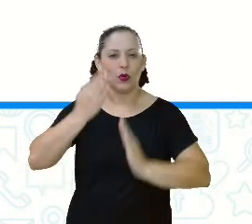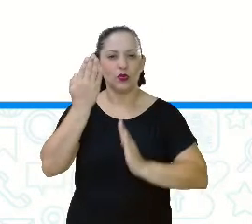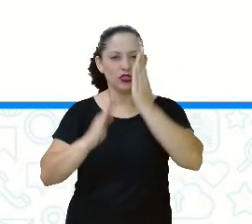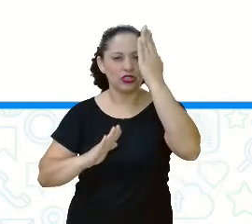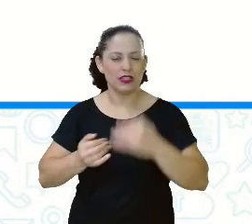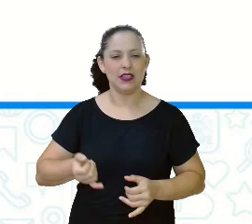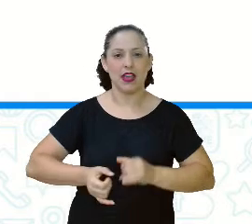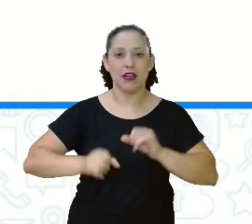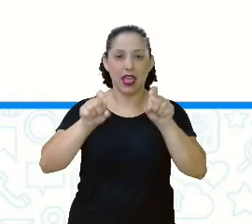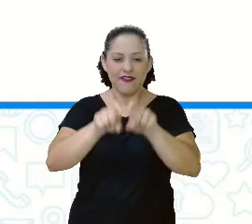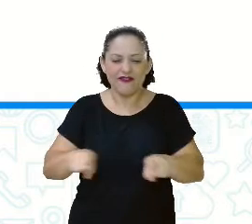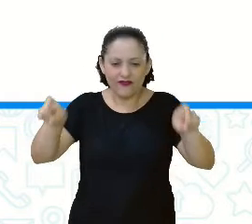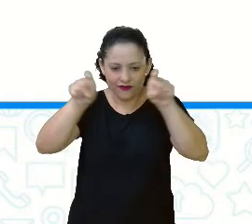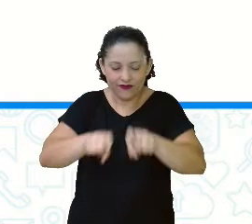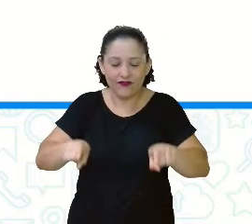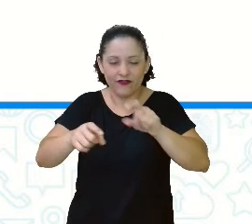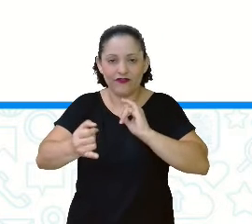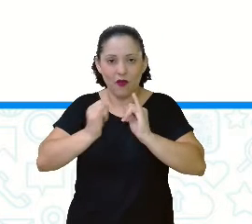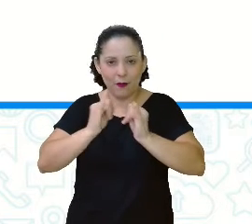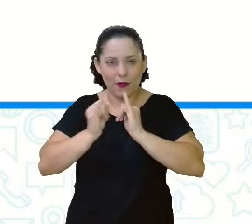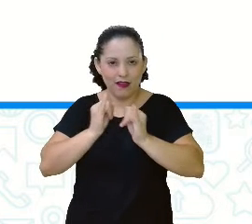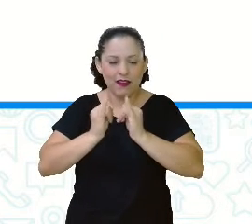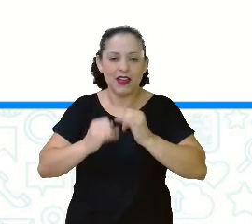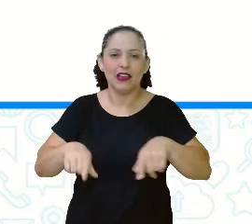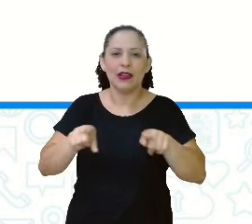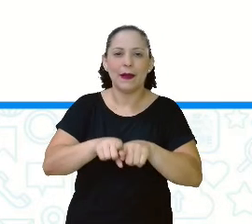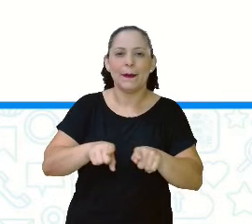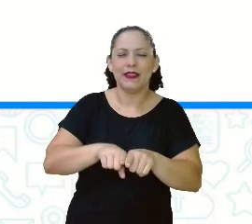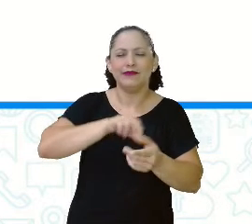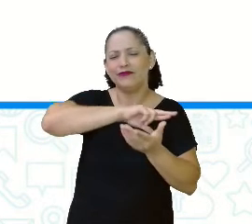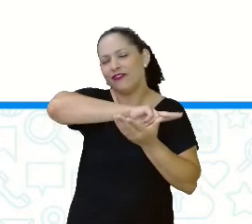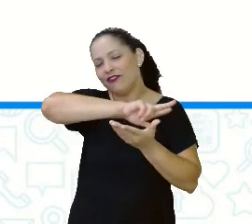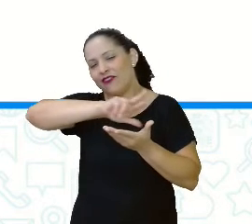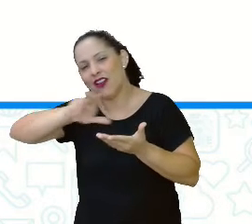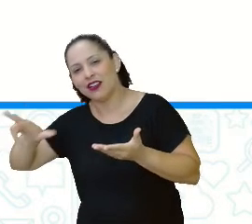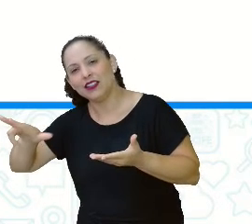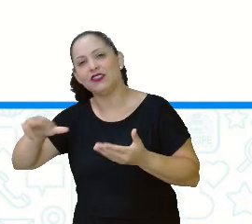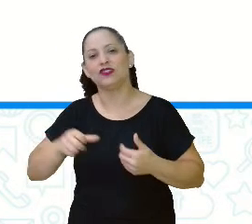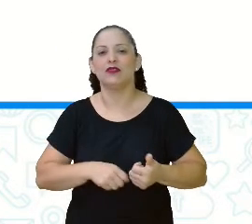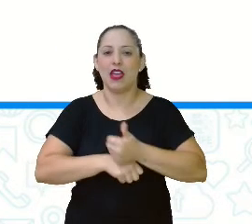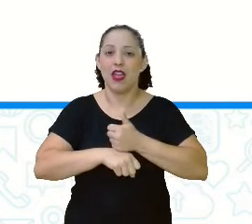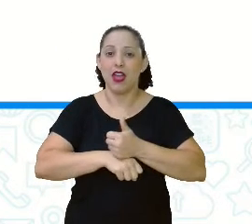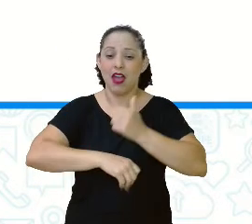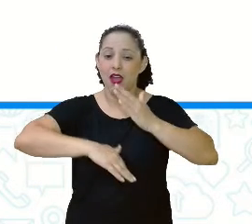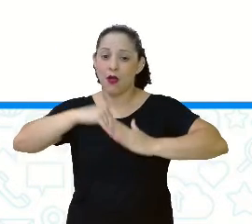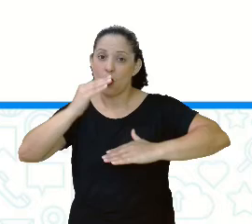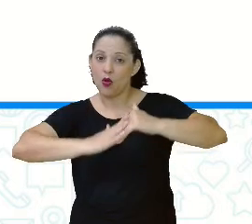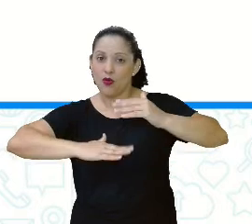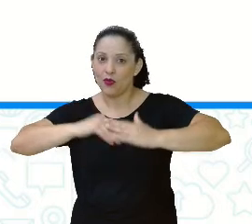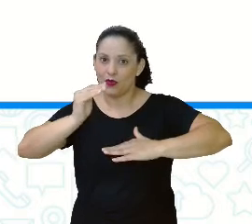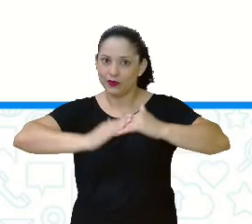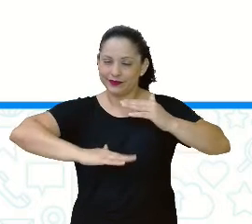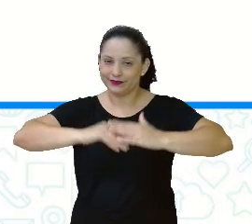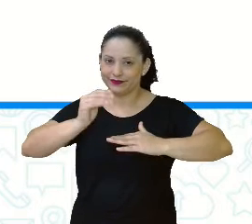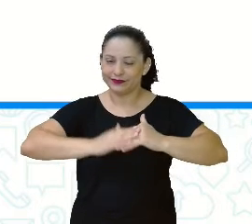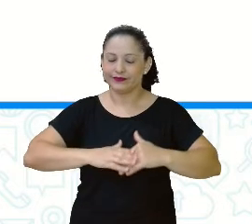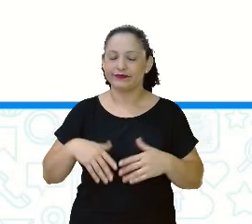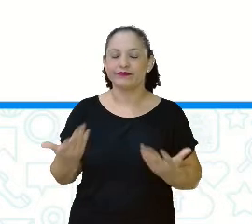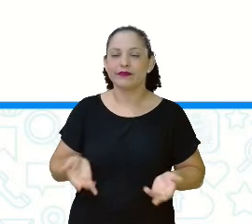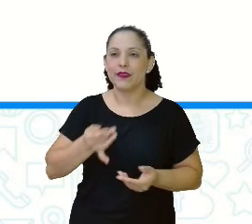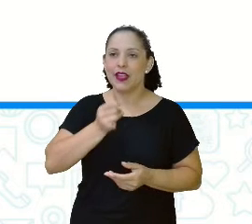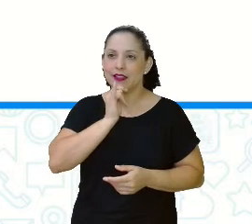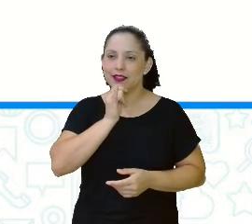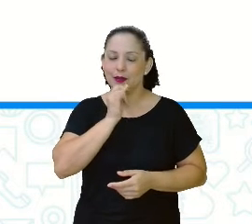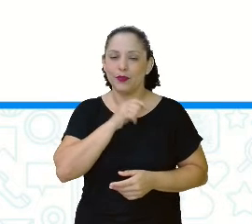mitologia, etc. Esses dicionários, vocês usarão dependendo da área que vocês escolherem para trabalhar. Por